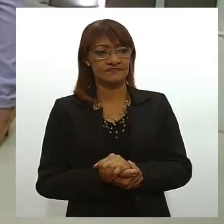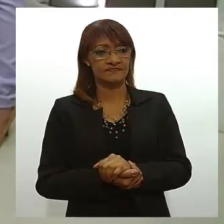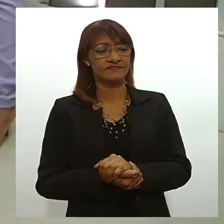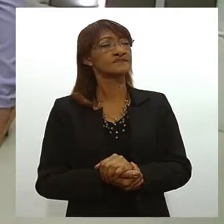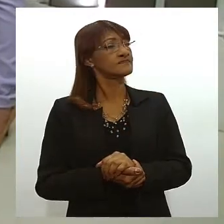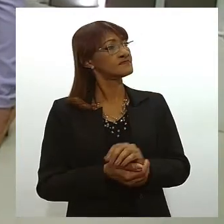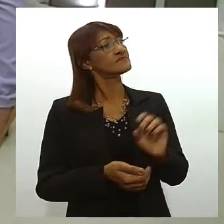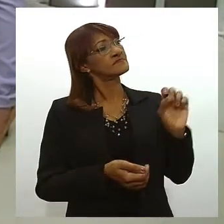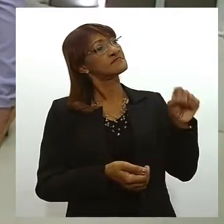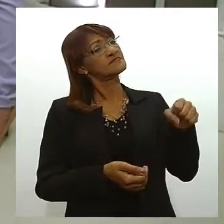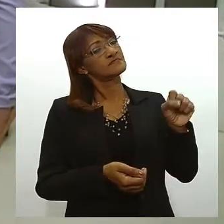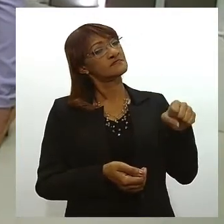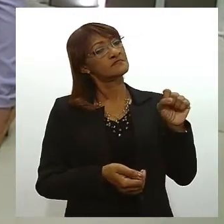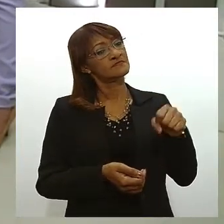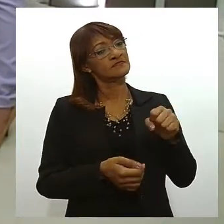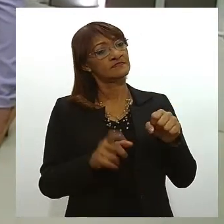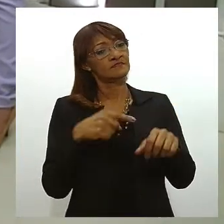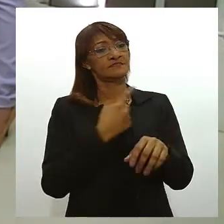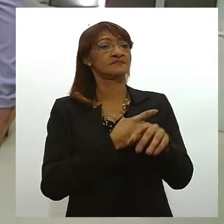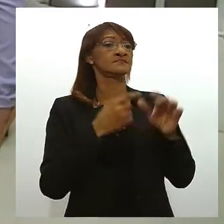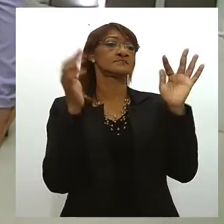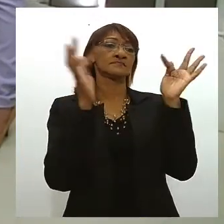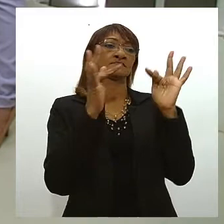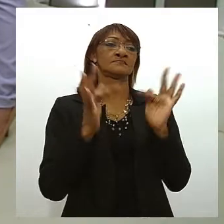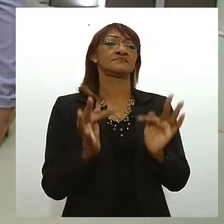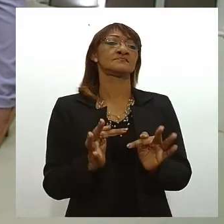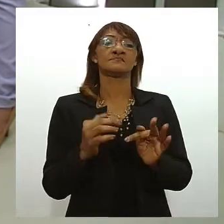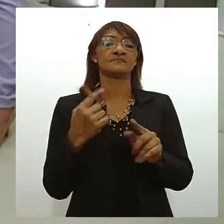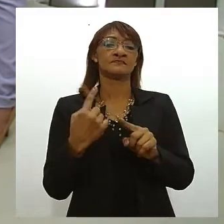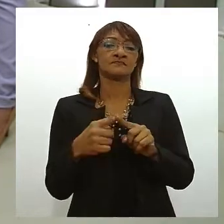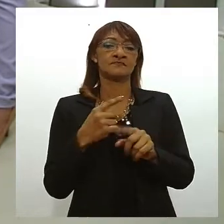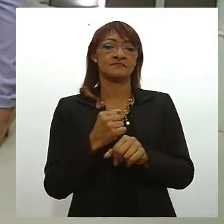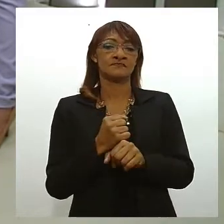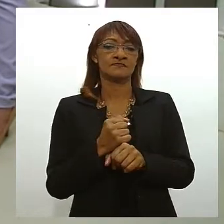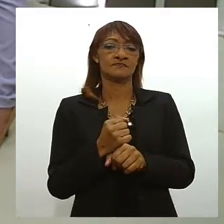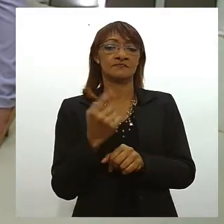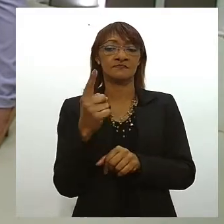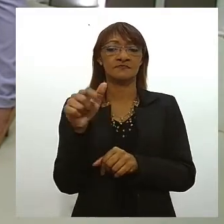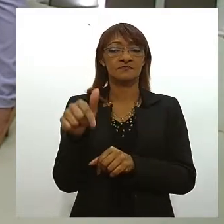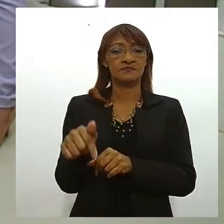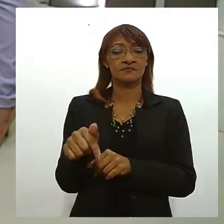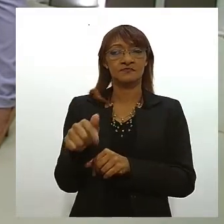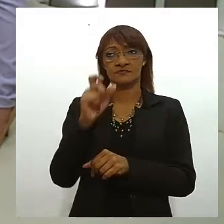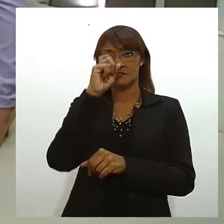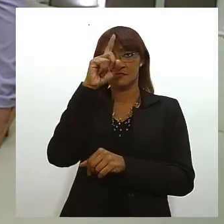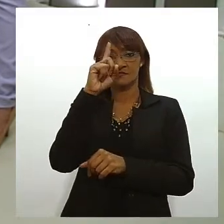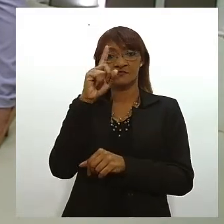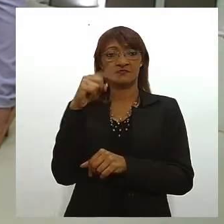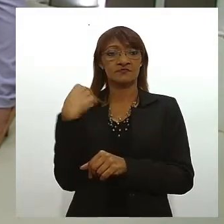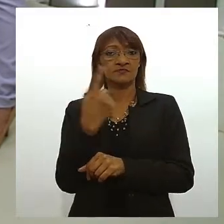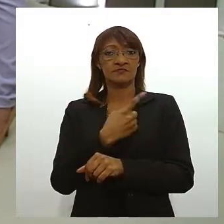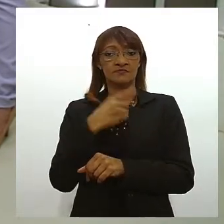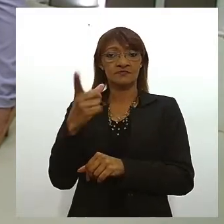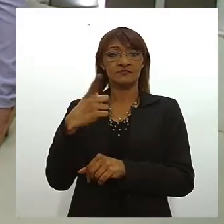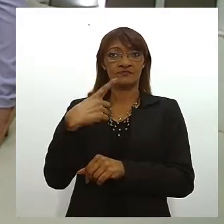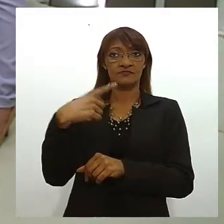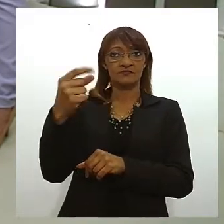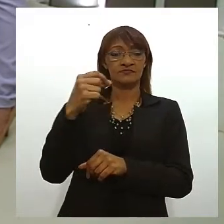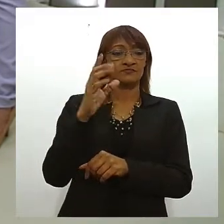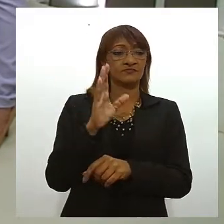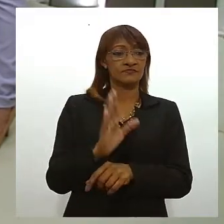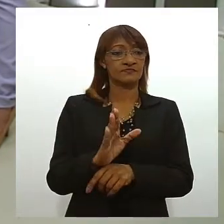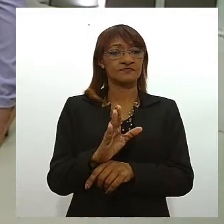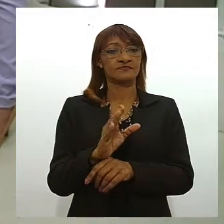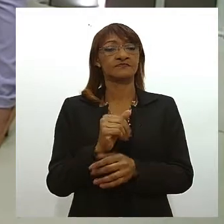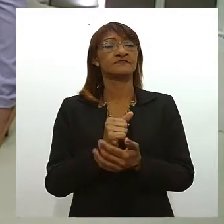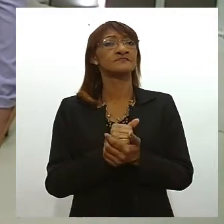Justamente, a gente fica feliz por ser um dos hospitais, um dos 17 hospitais do Brasil a ser selecionado nesse programa do ProAdições.